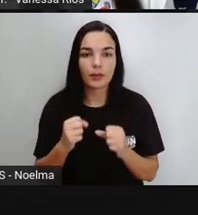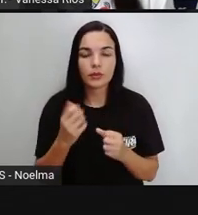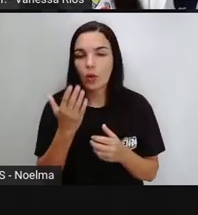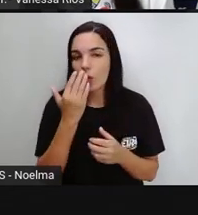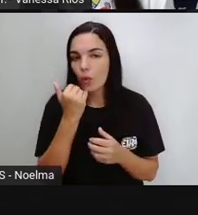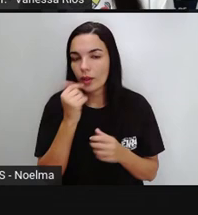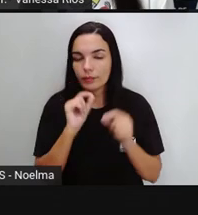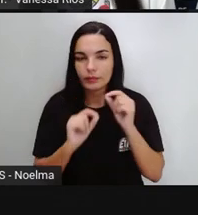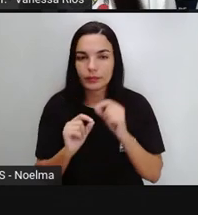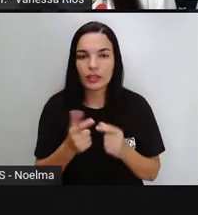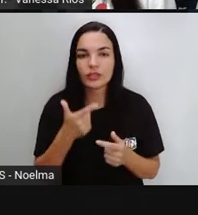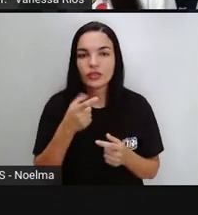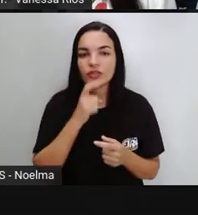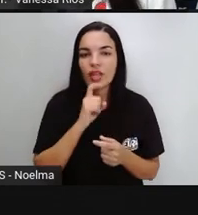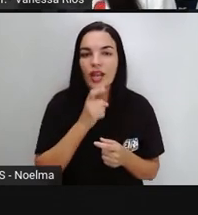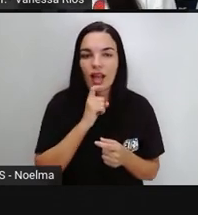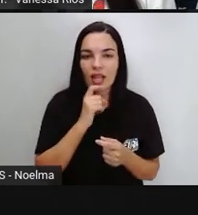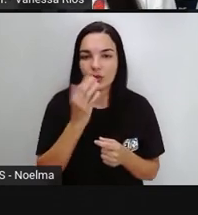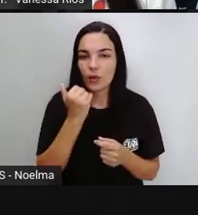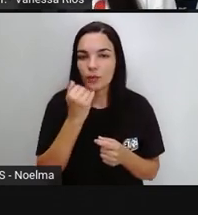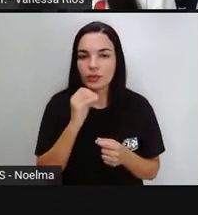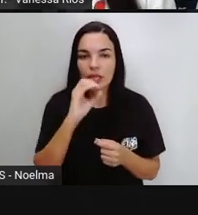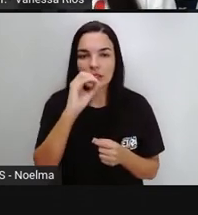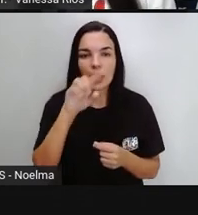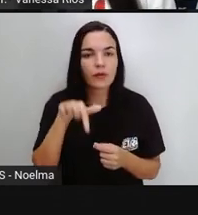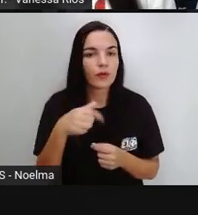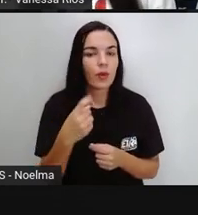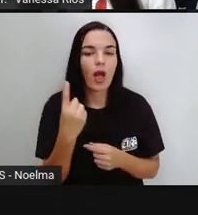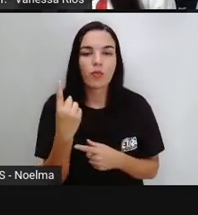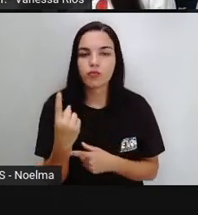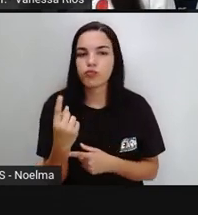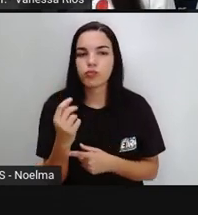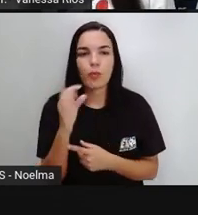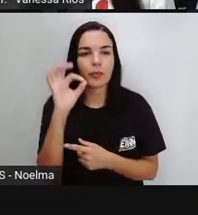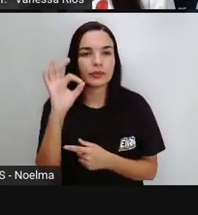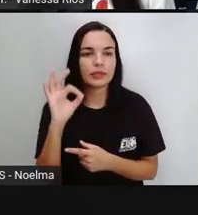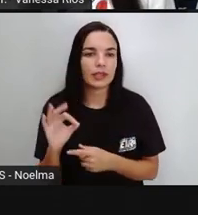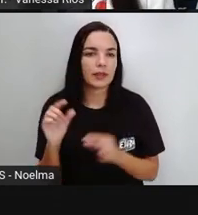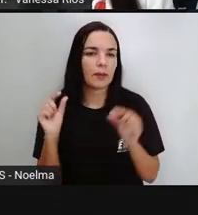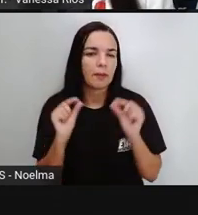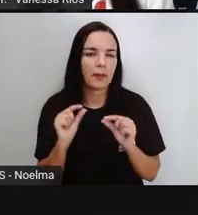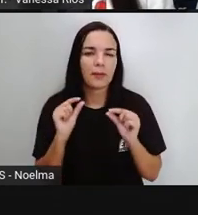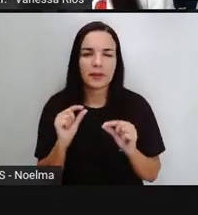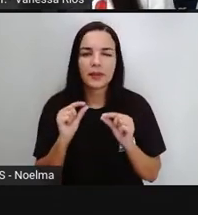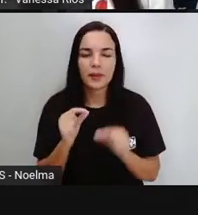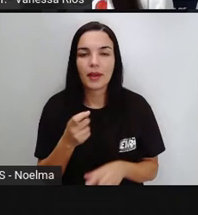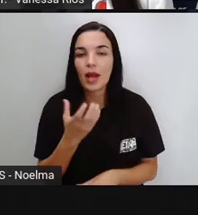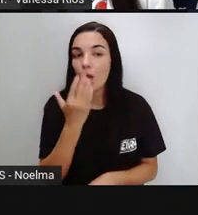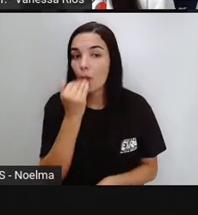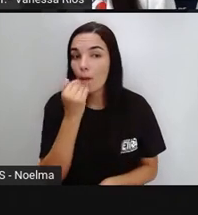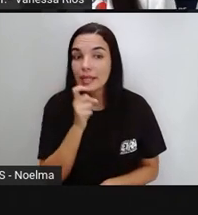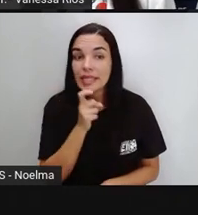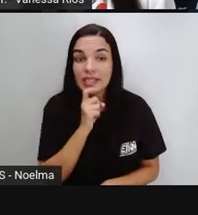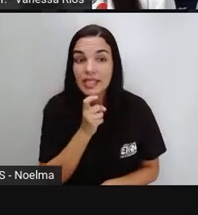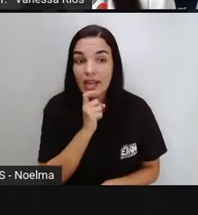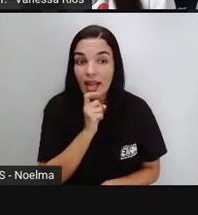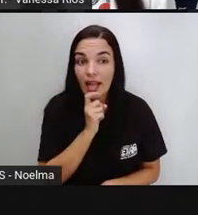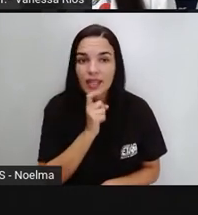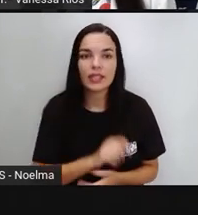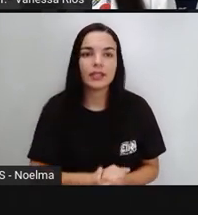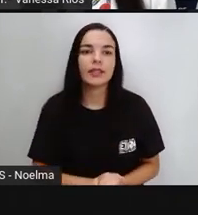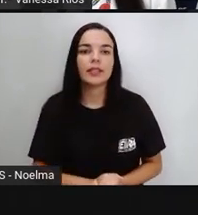comestíveis, 0,1%. Nem, não chega nem a 1%, né, então é uma mínima parte do todo.